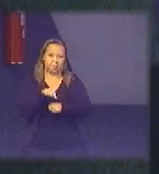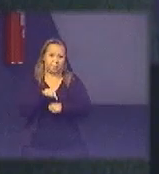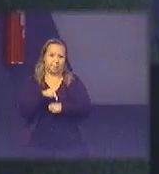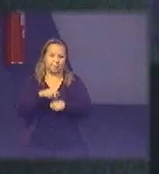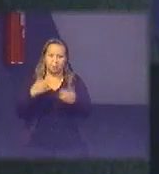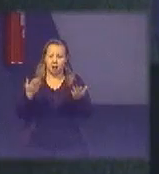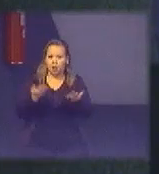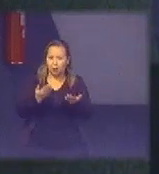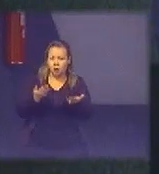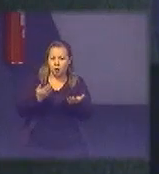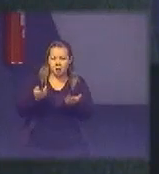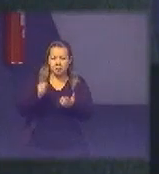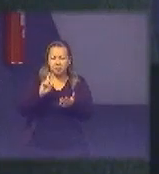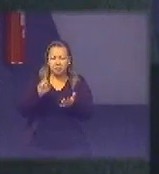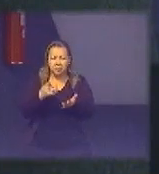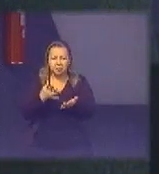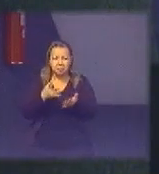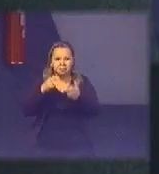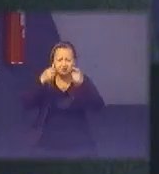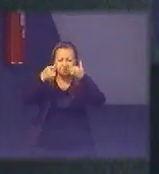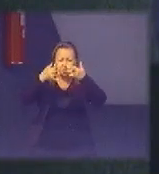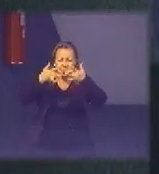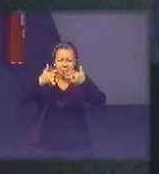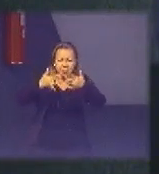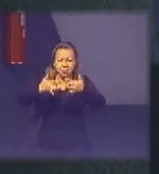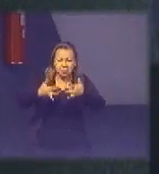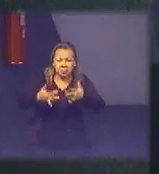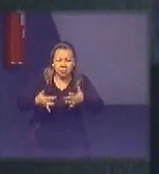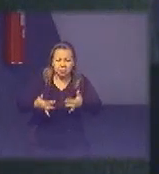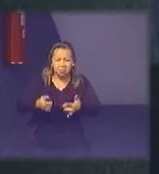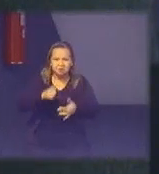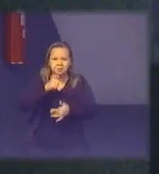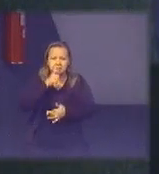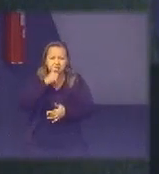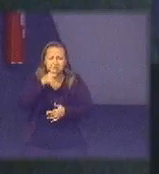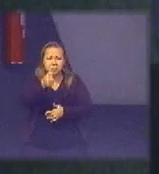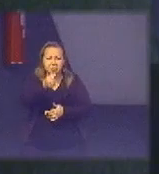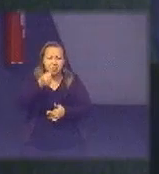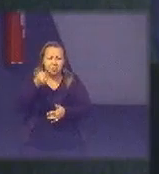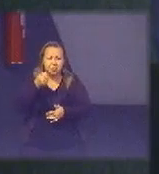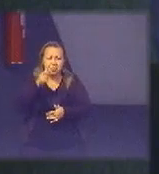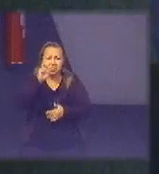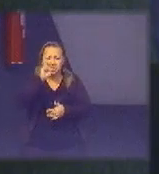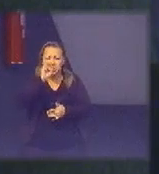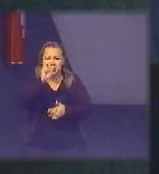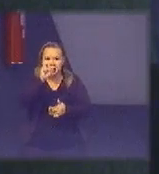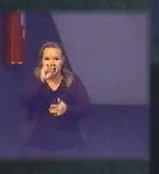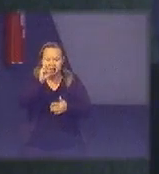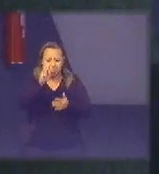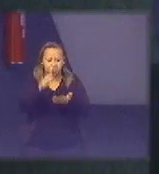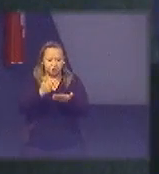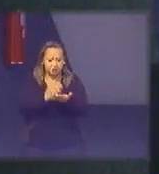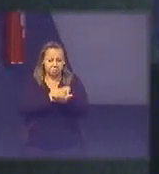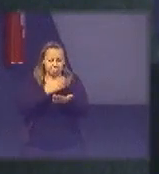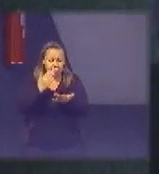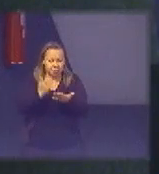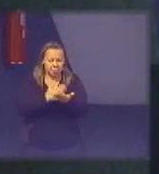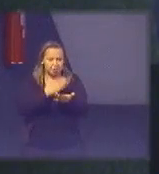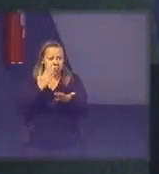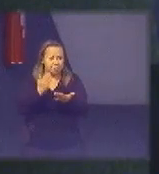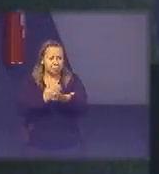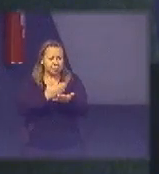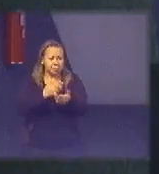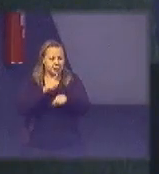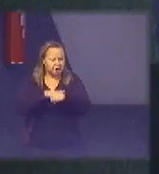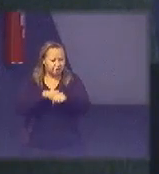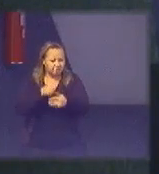não me vem com uma descrição numa geladeira de cinco páginas porque essa é a coisa que acontece e aí quando você vai fazer